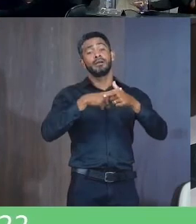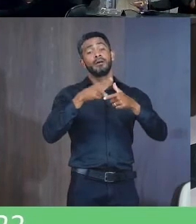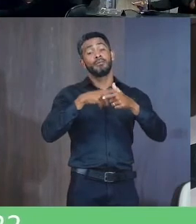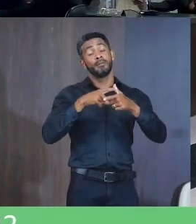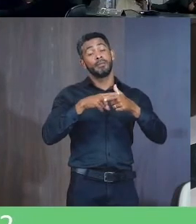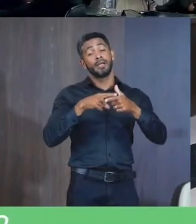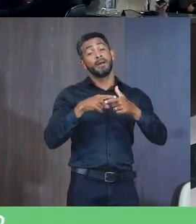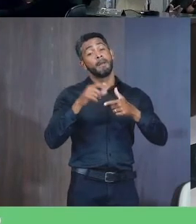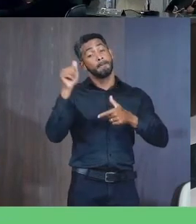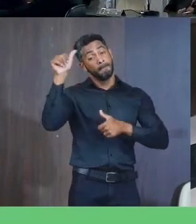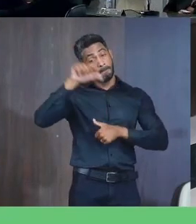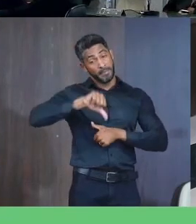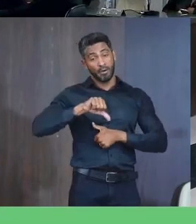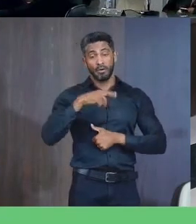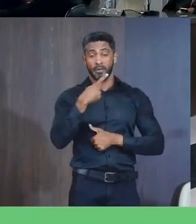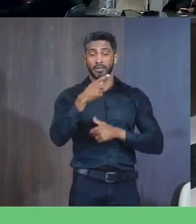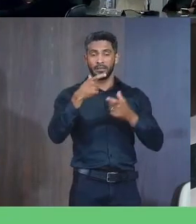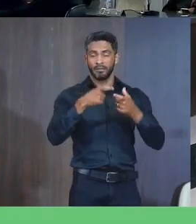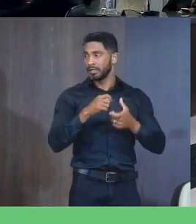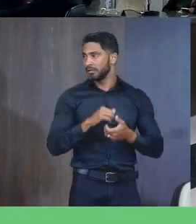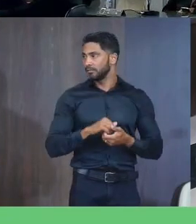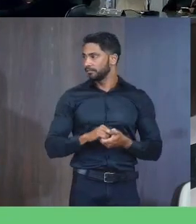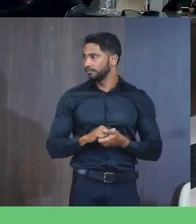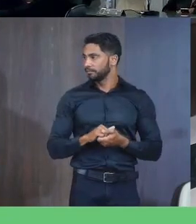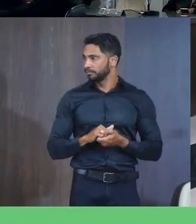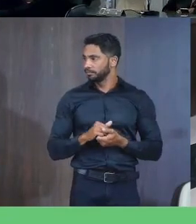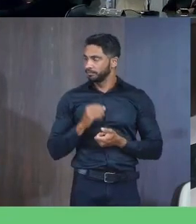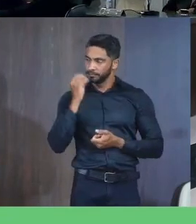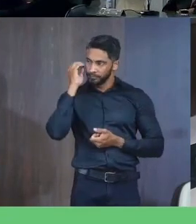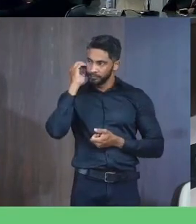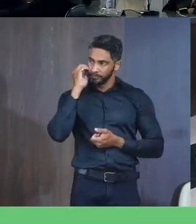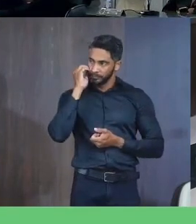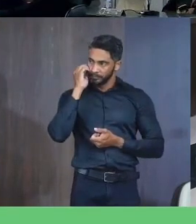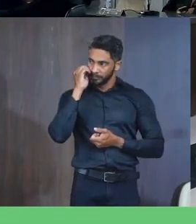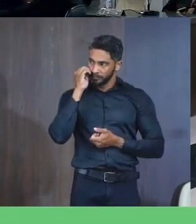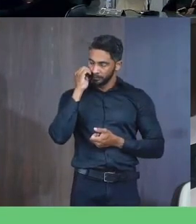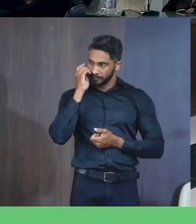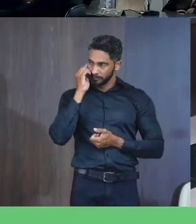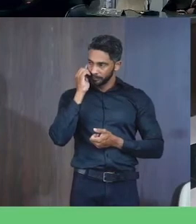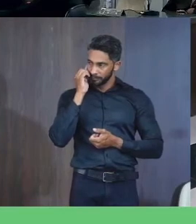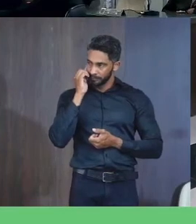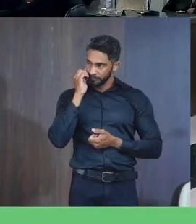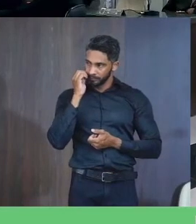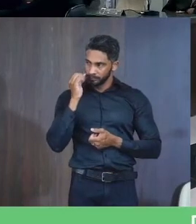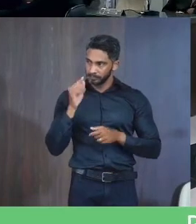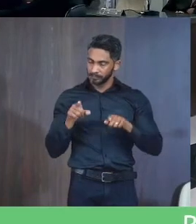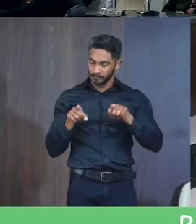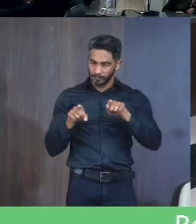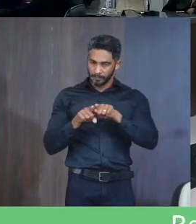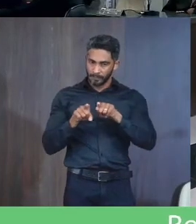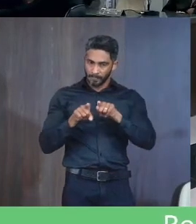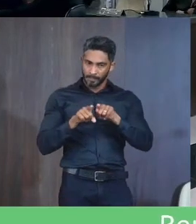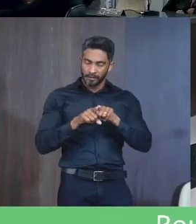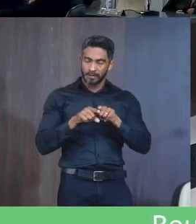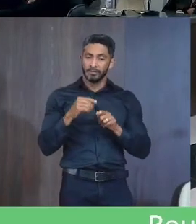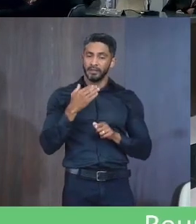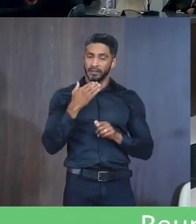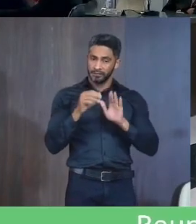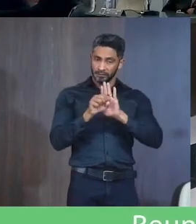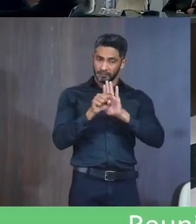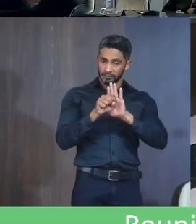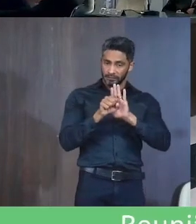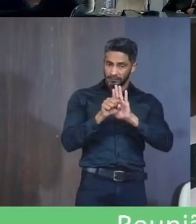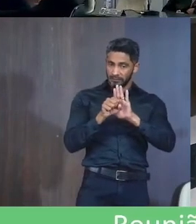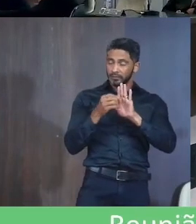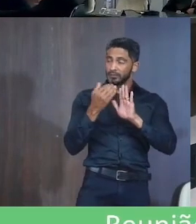Muito maior Obrigada colega A fala Soja Concedida Eu também Fiz a solicitação Para Carlão